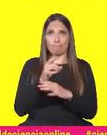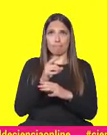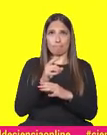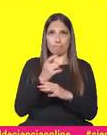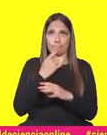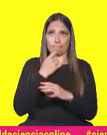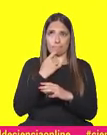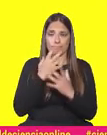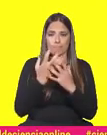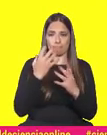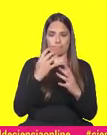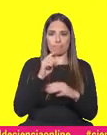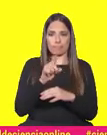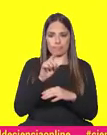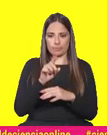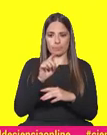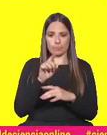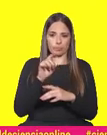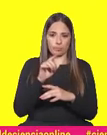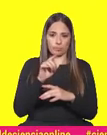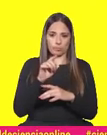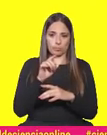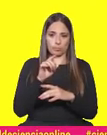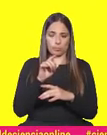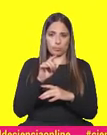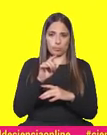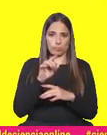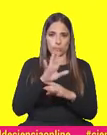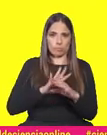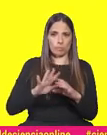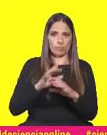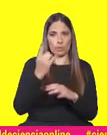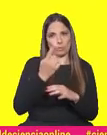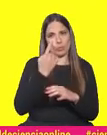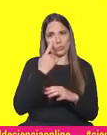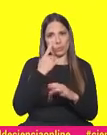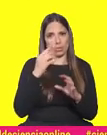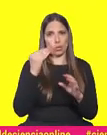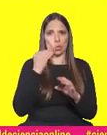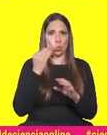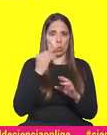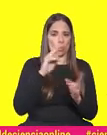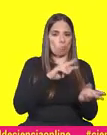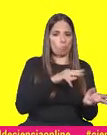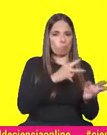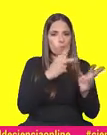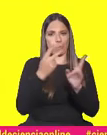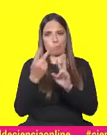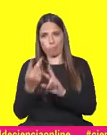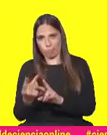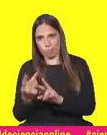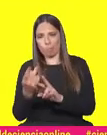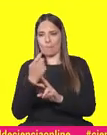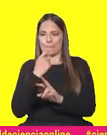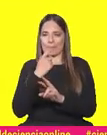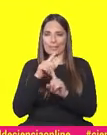as rochas são dobradas. É esta, em três minutos, aquilo que devemos dizer sobre como é que eu passo de calcários e cheio de pós